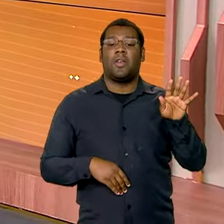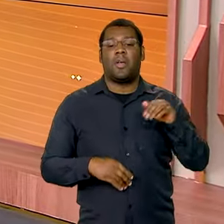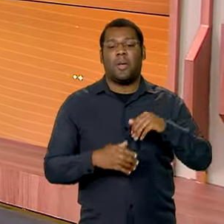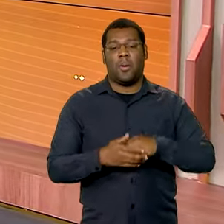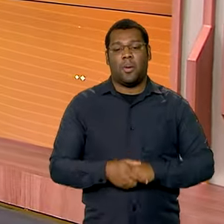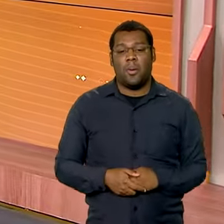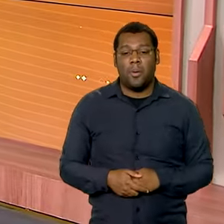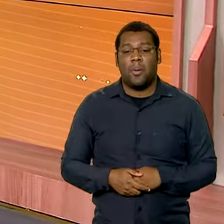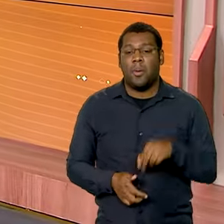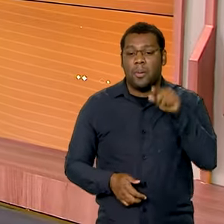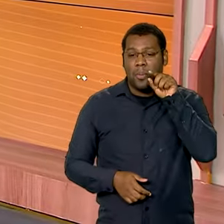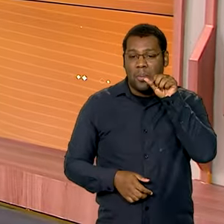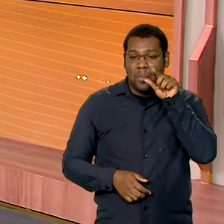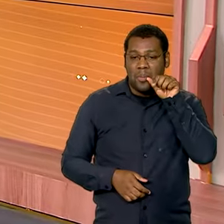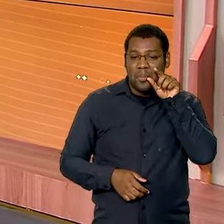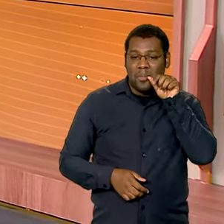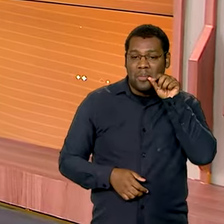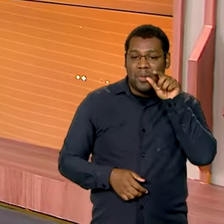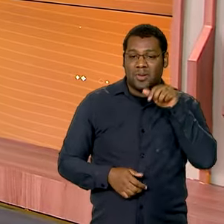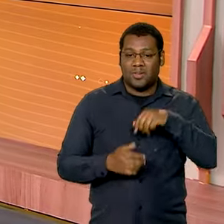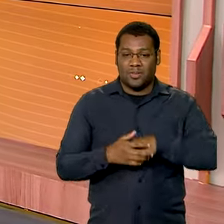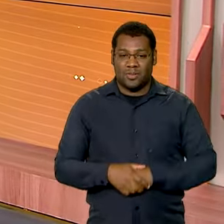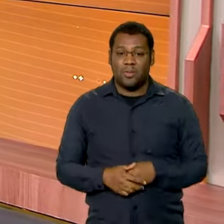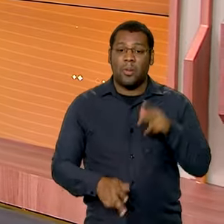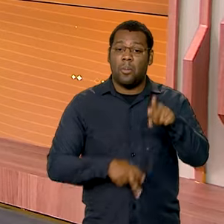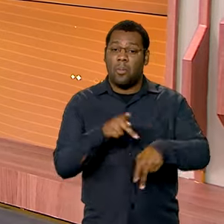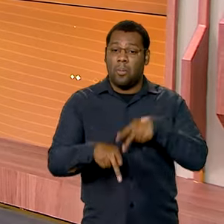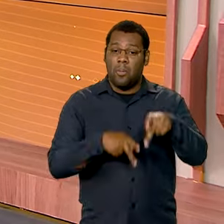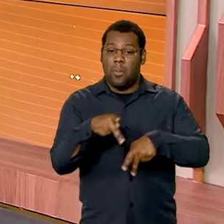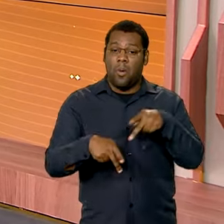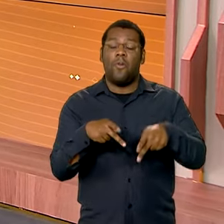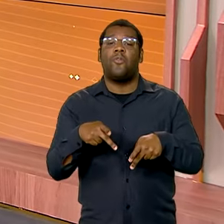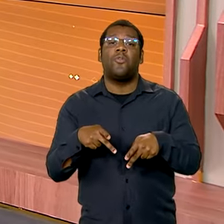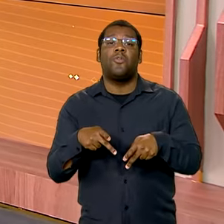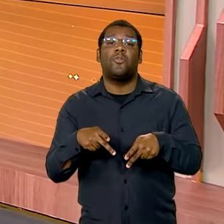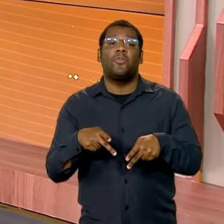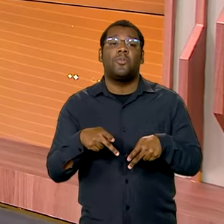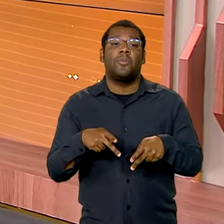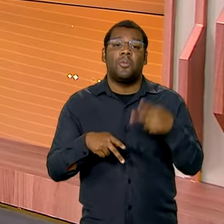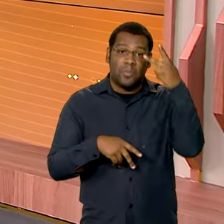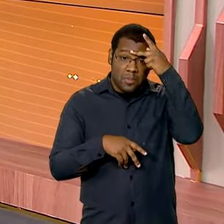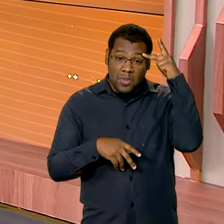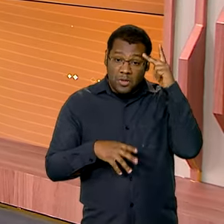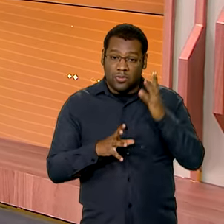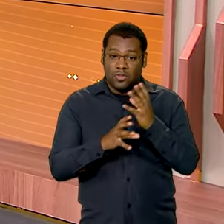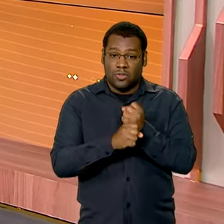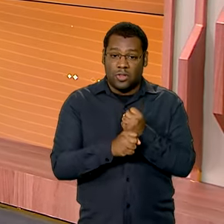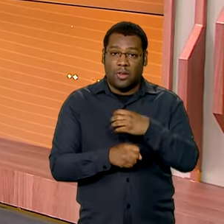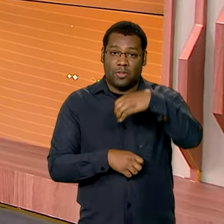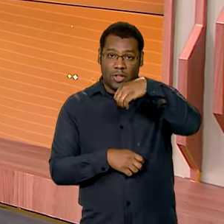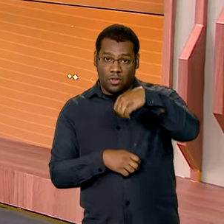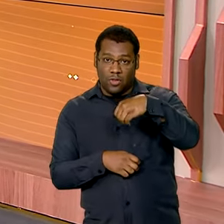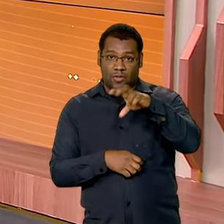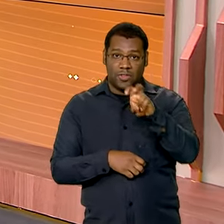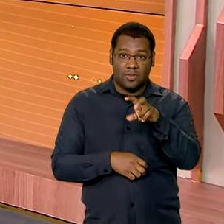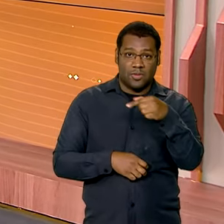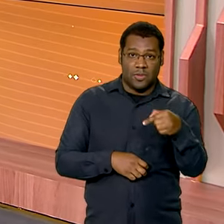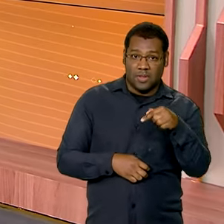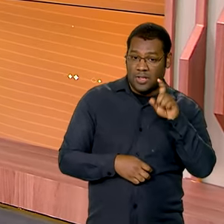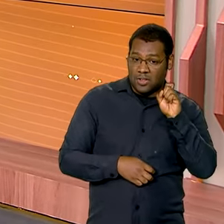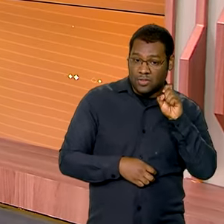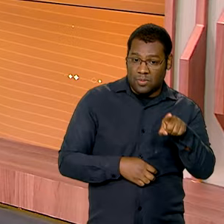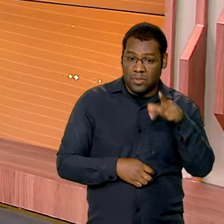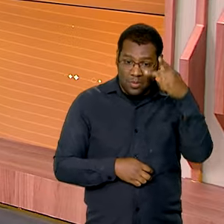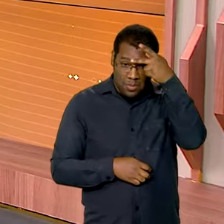telão, Maceió, capital alagoana, tem uma população de mais de 957 mil habitantes, de acordo com o censo do